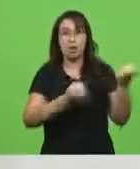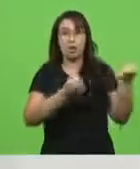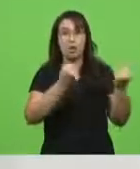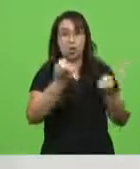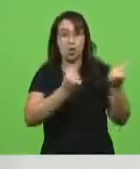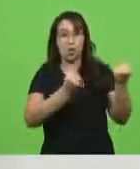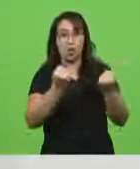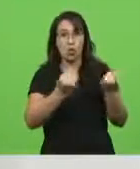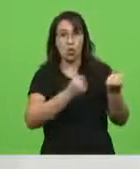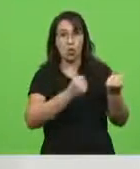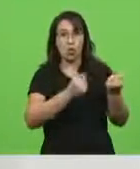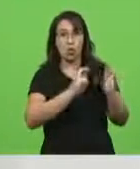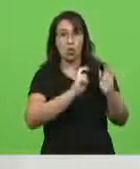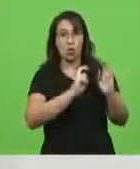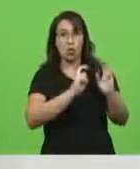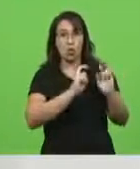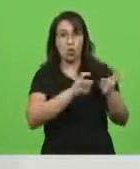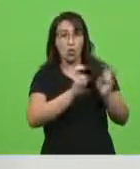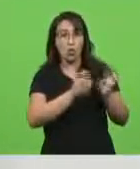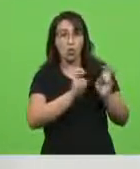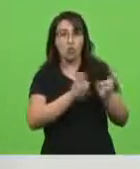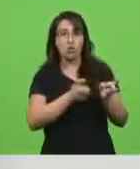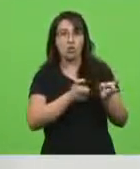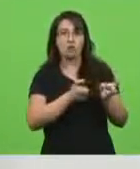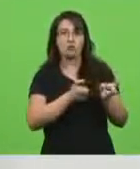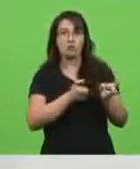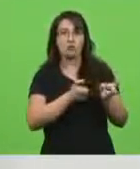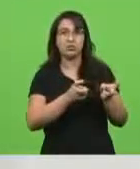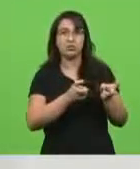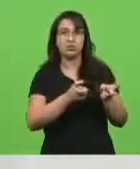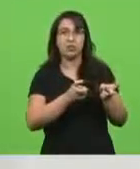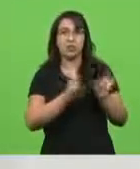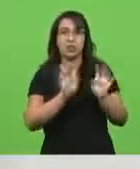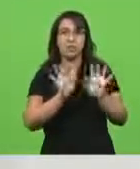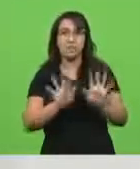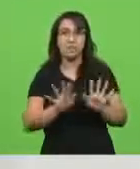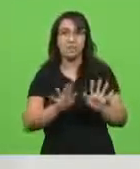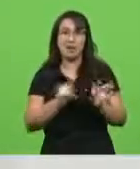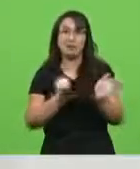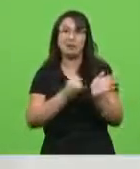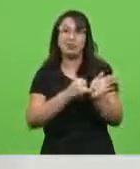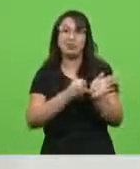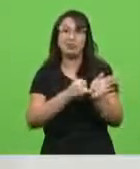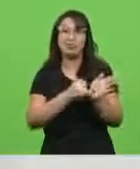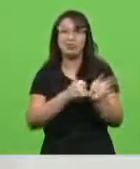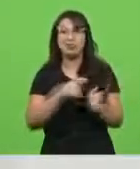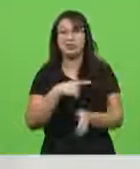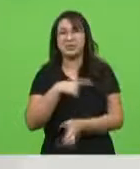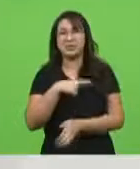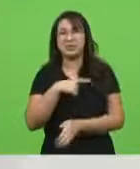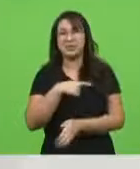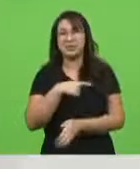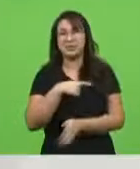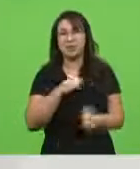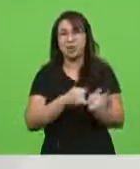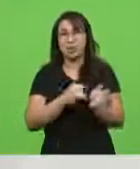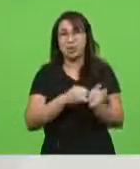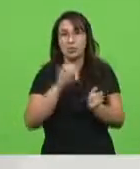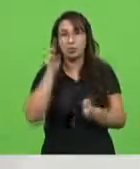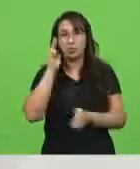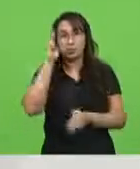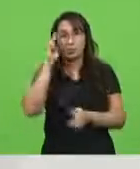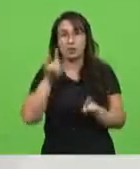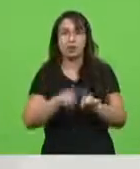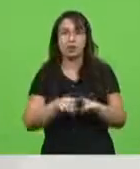mas a conta chega, do imposto chega, o imposto do Moisés chegou e do Paulelino. Chegou